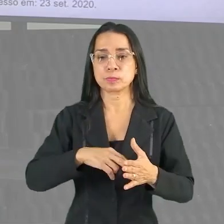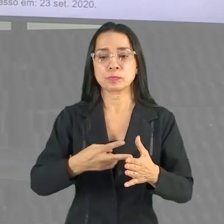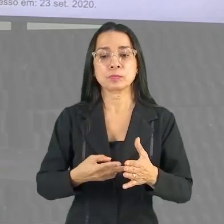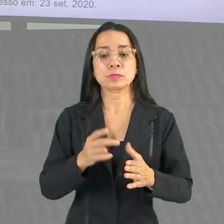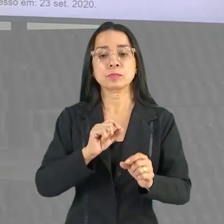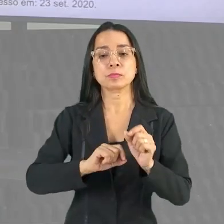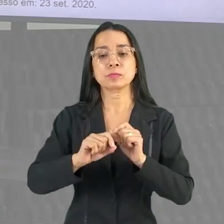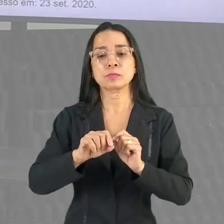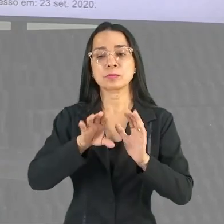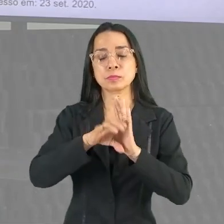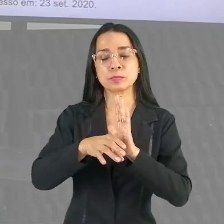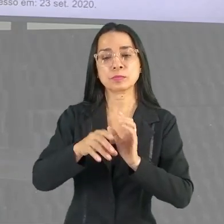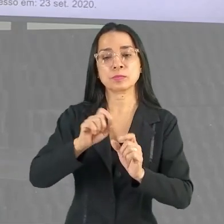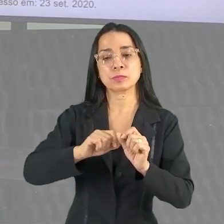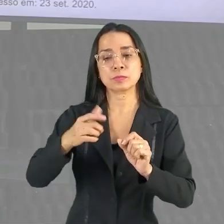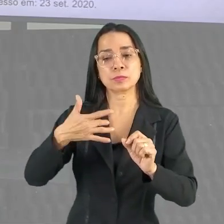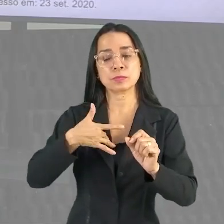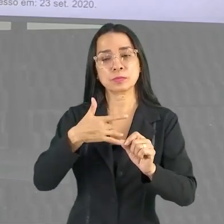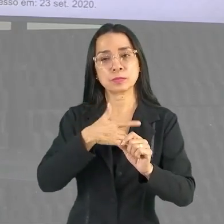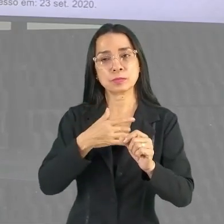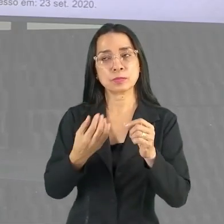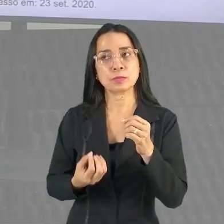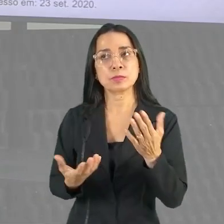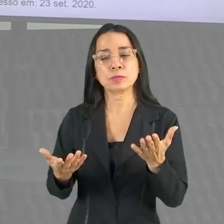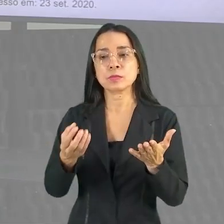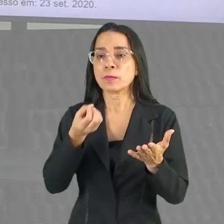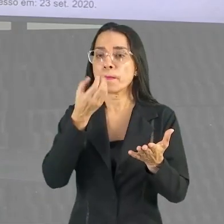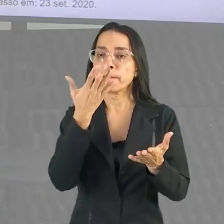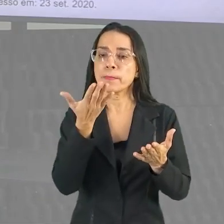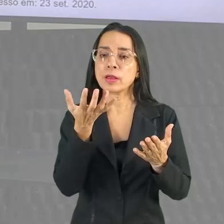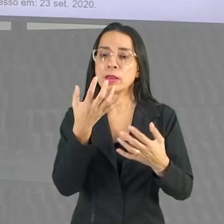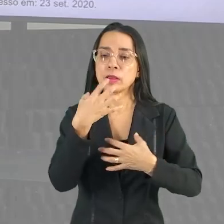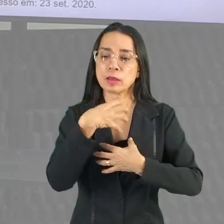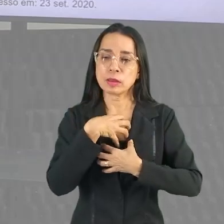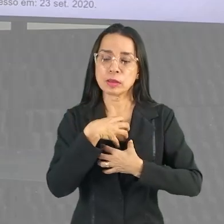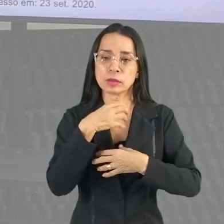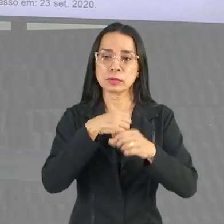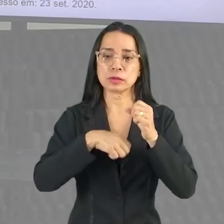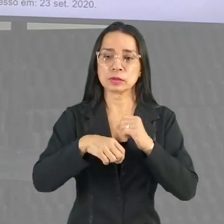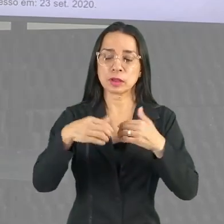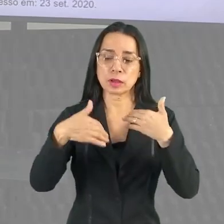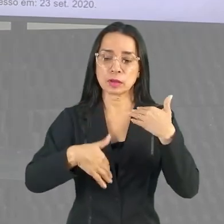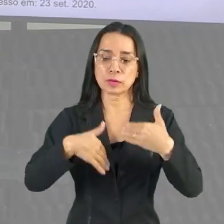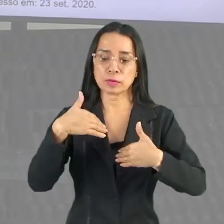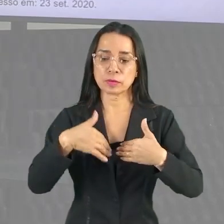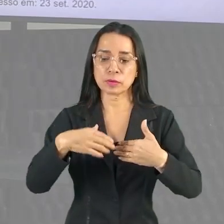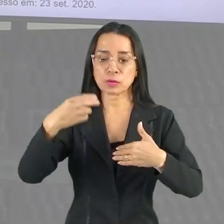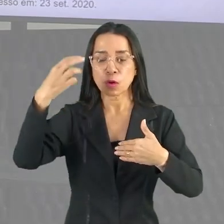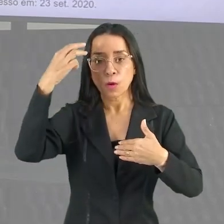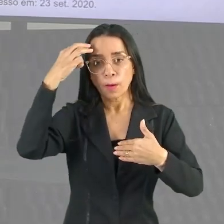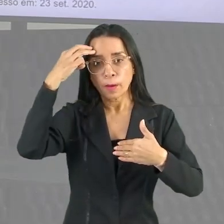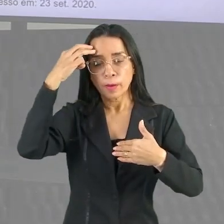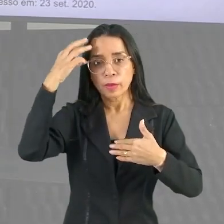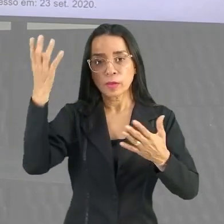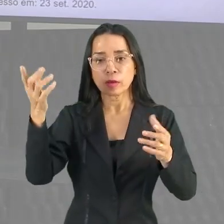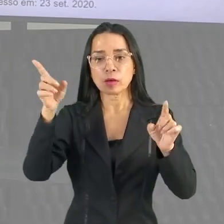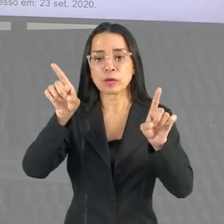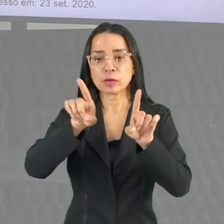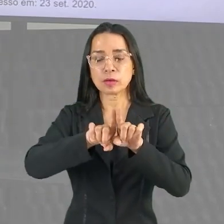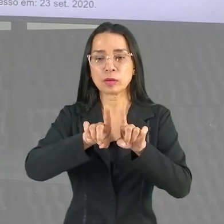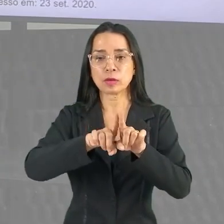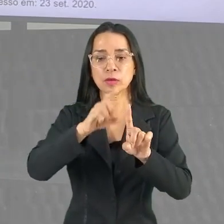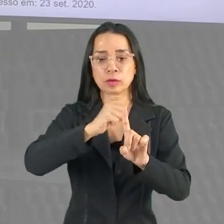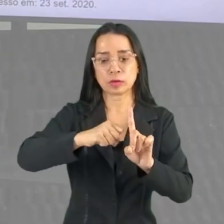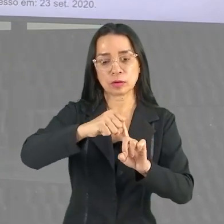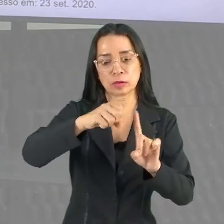esse conceito? Que saúde, ela vem ser o bem-estar físico, mental e social